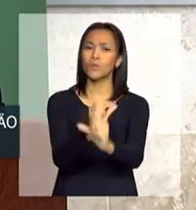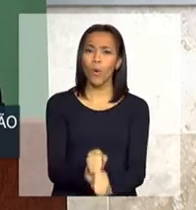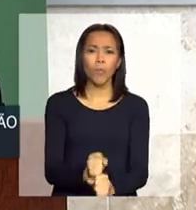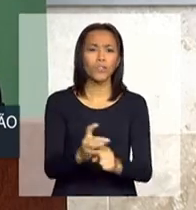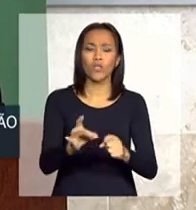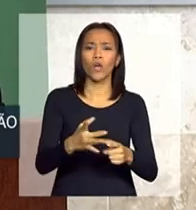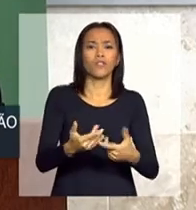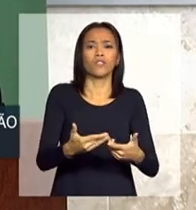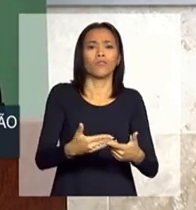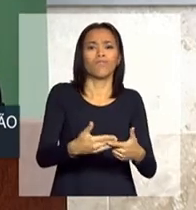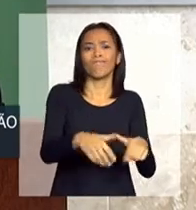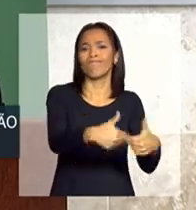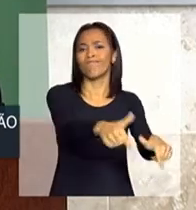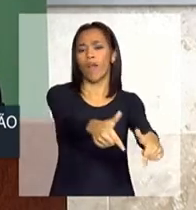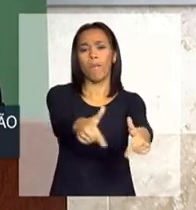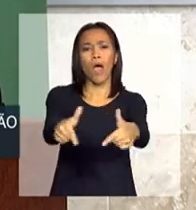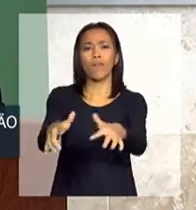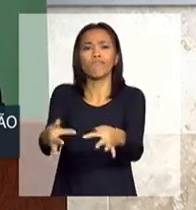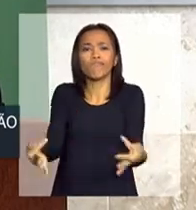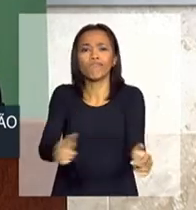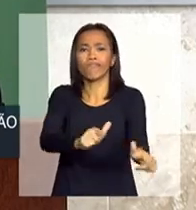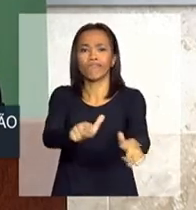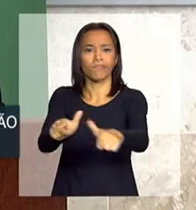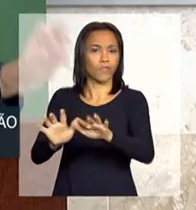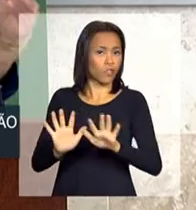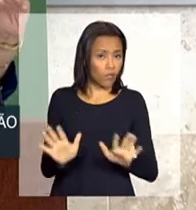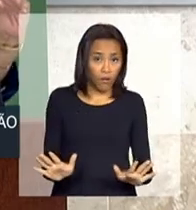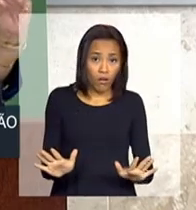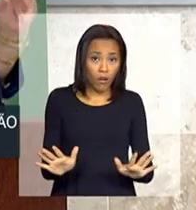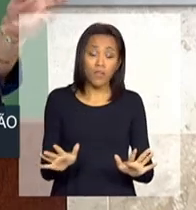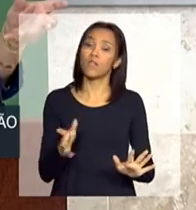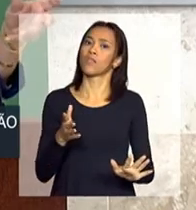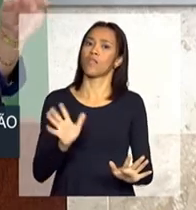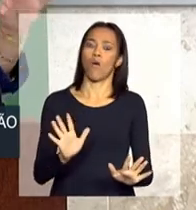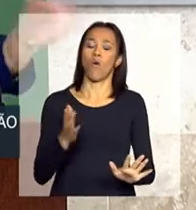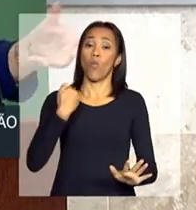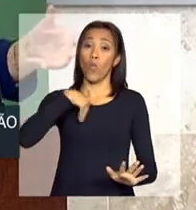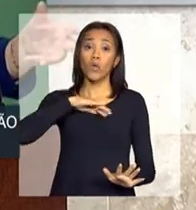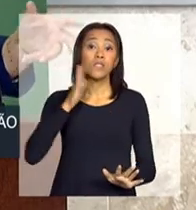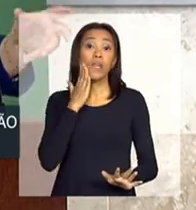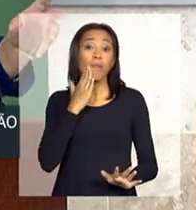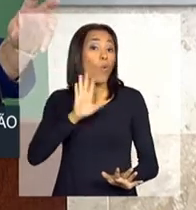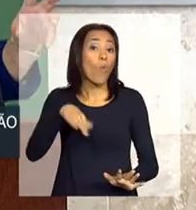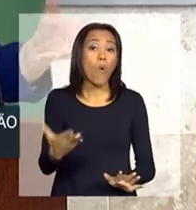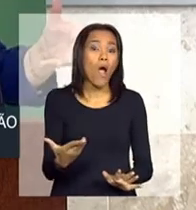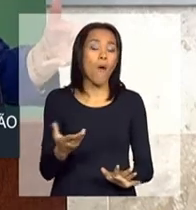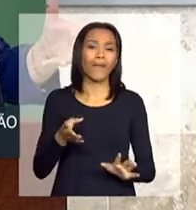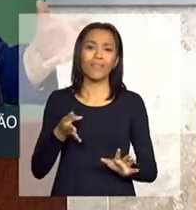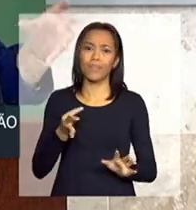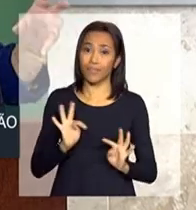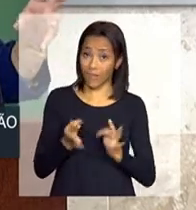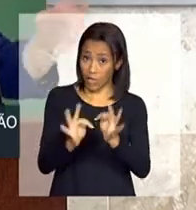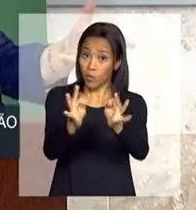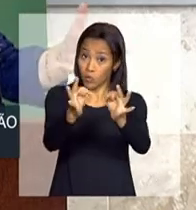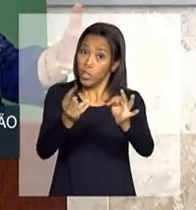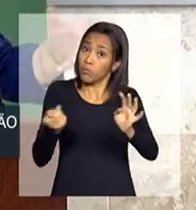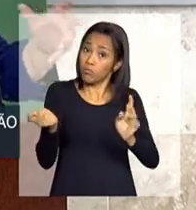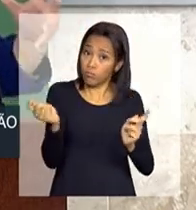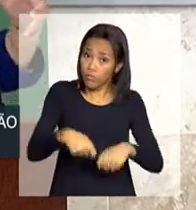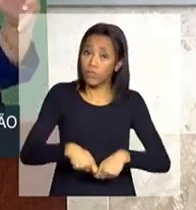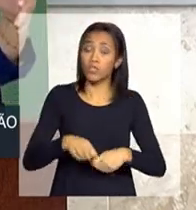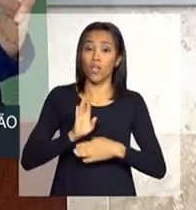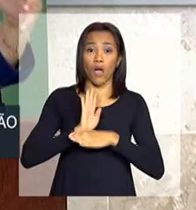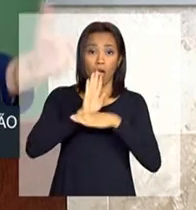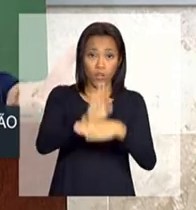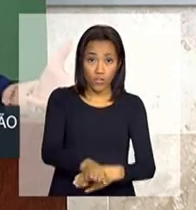atividades. Nós tentamos ver qual era o motor e a tecnologia que podia resolver